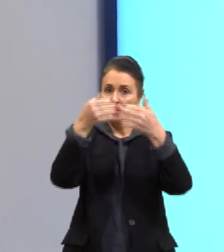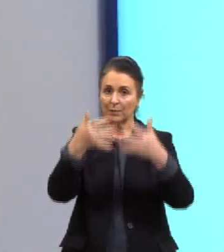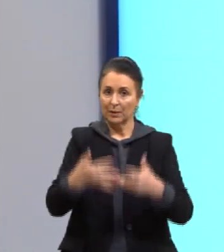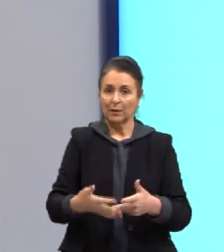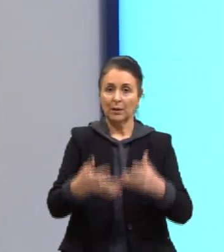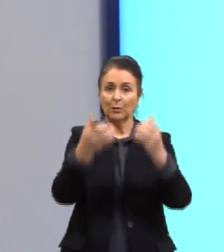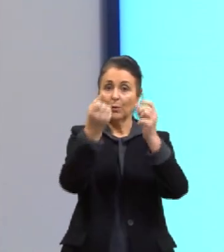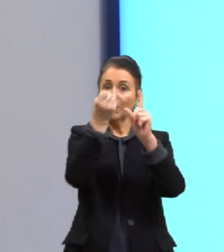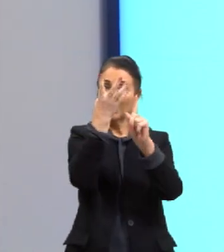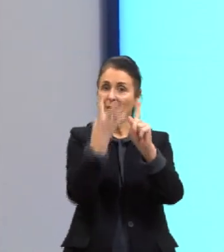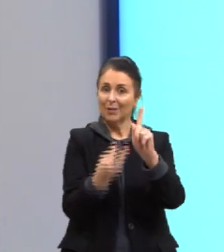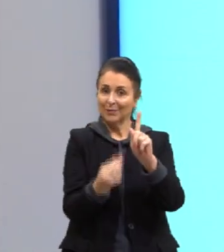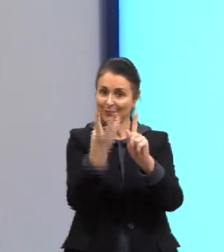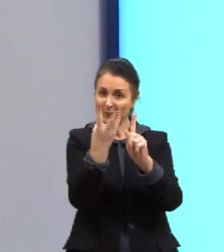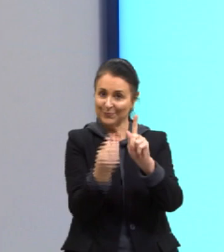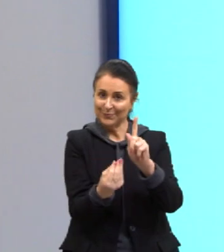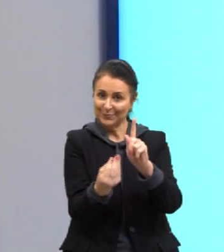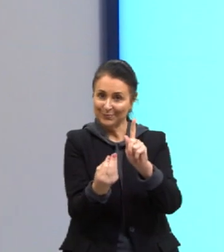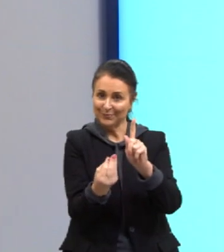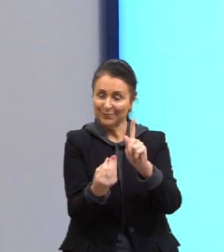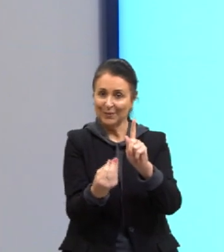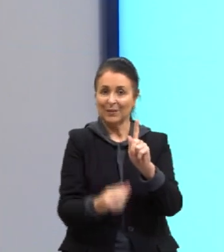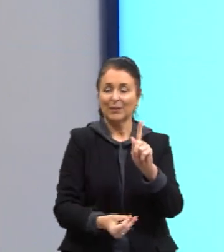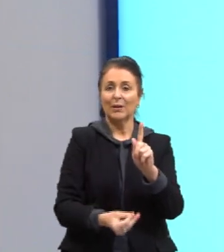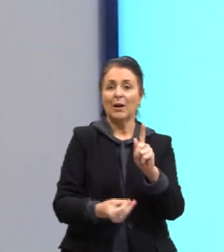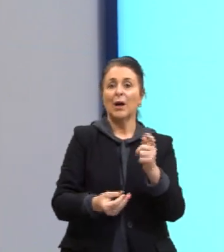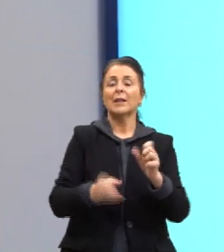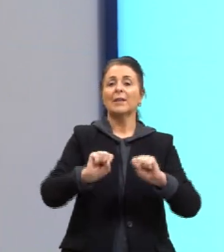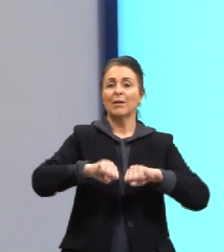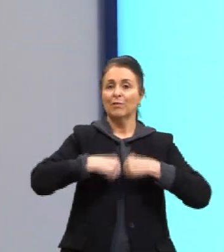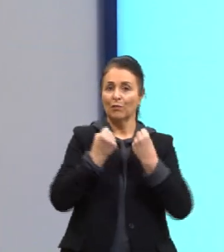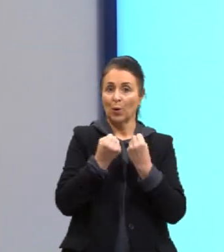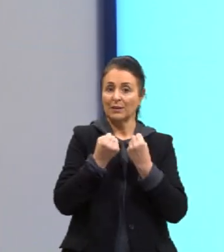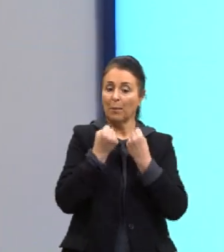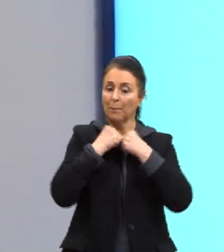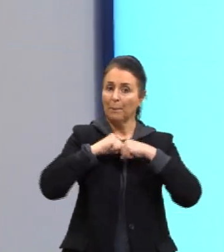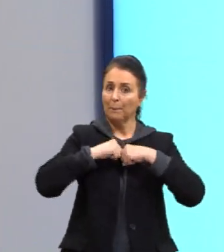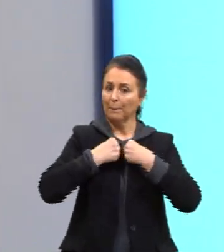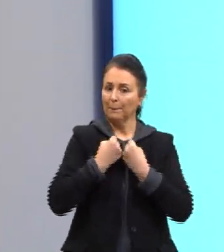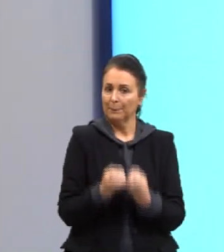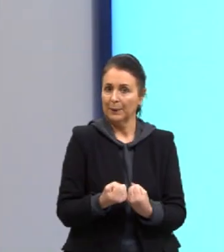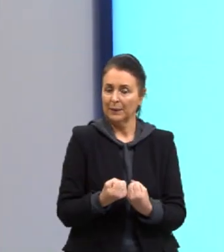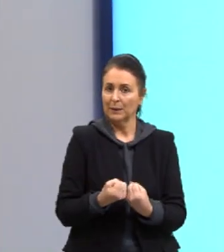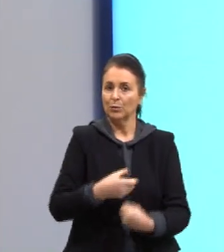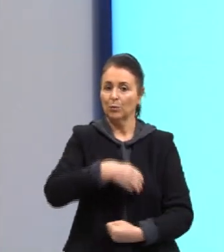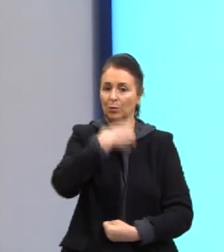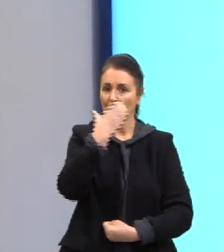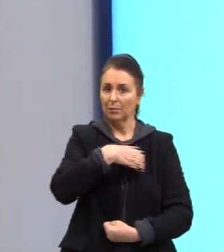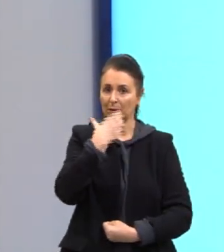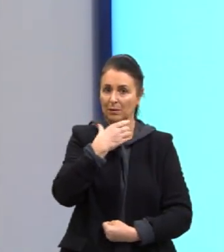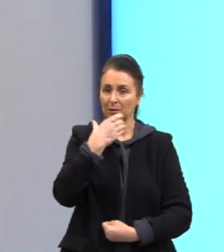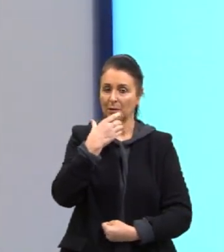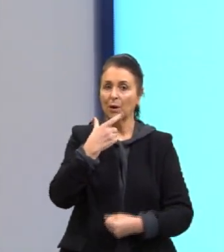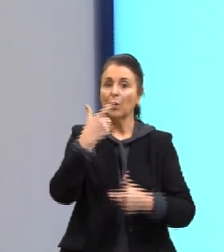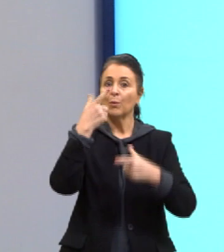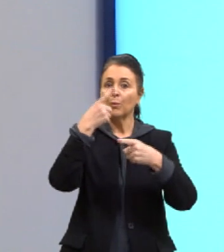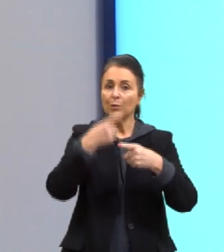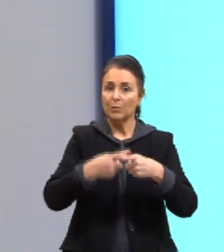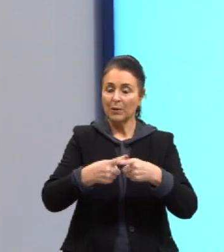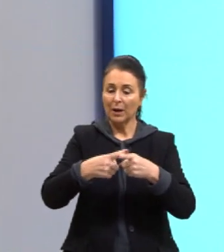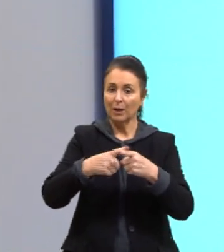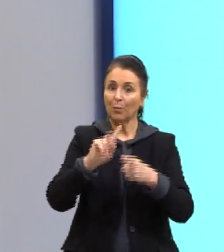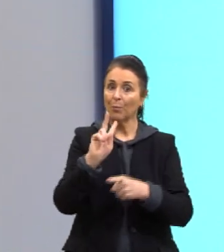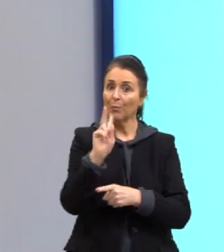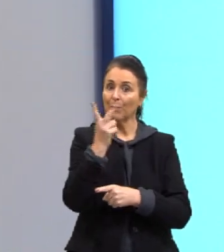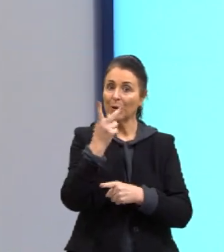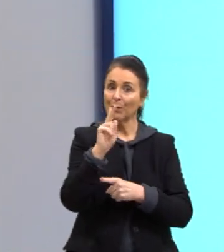aqui para ficar mais fácil. Então, força peso, que a maçã tem, multiplicado pela altura. A força peso, a gente